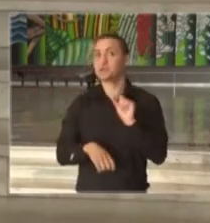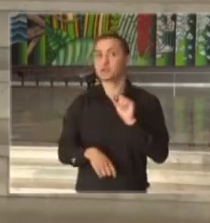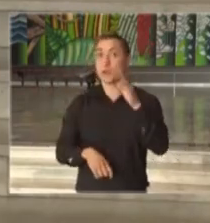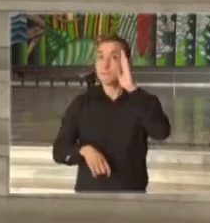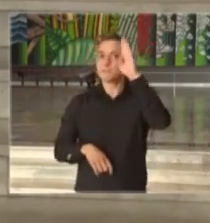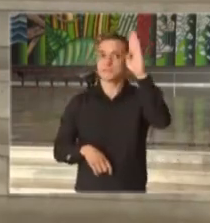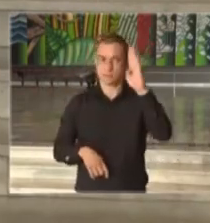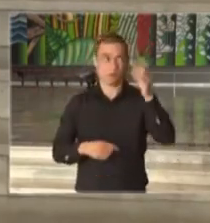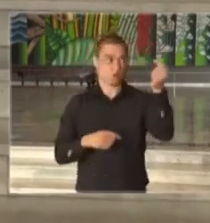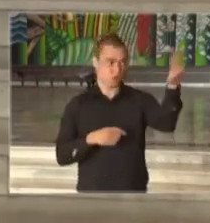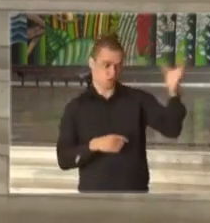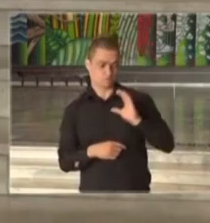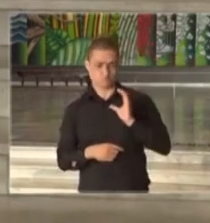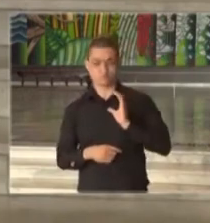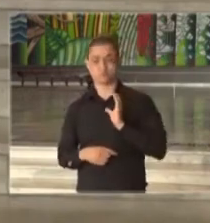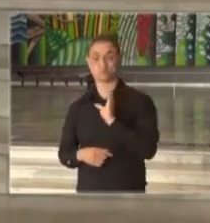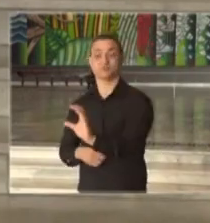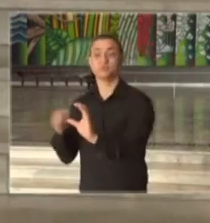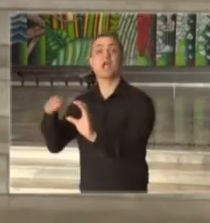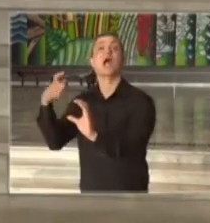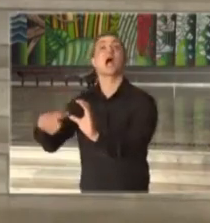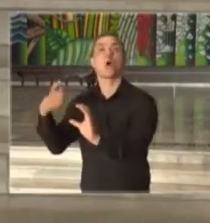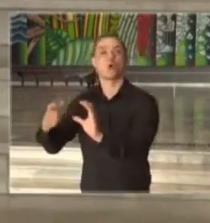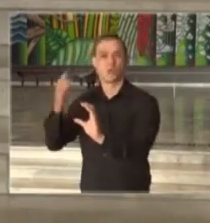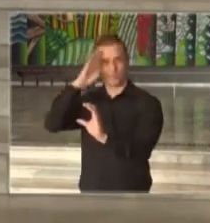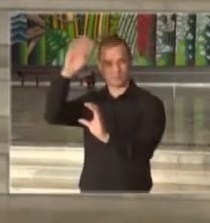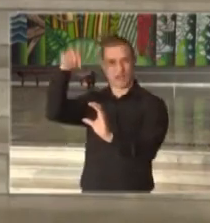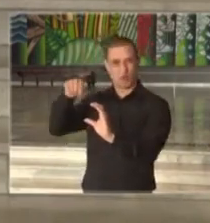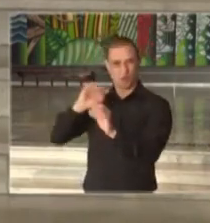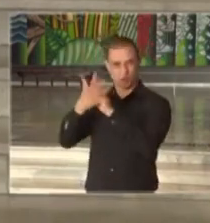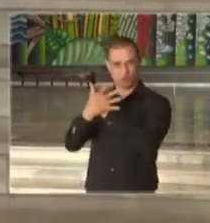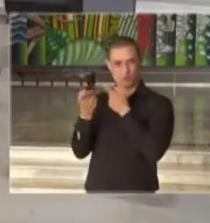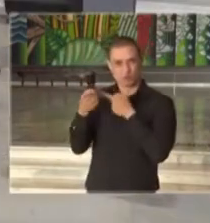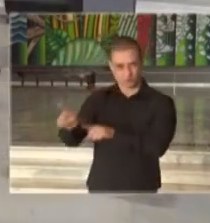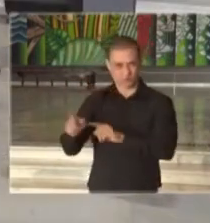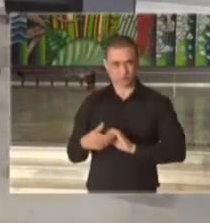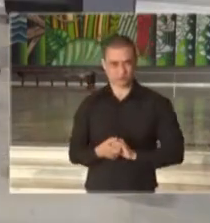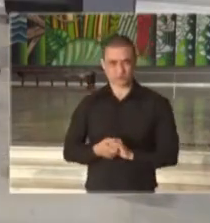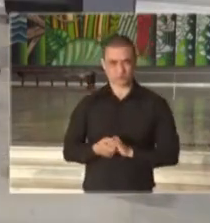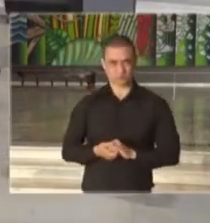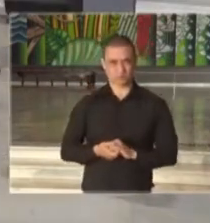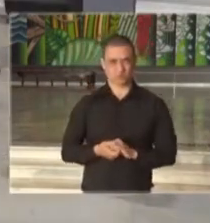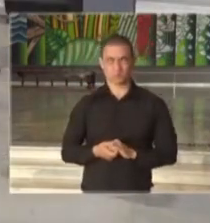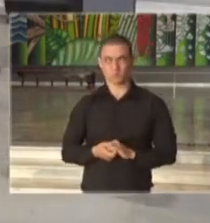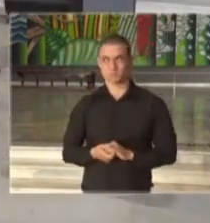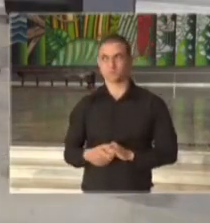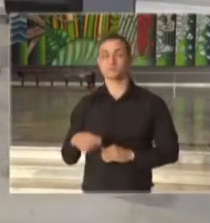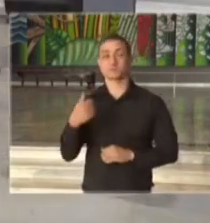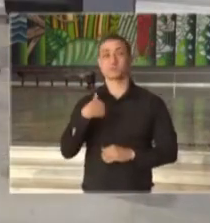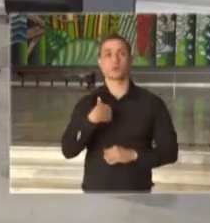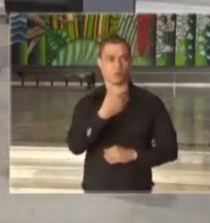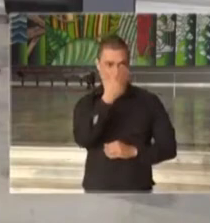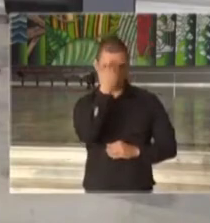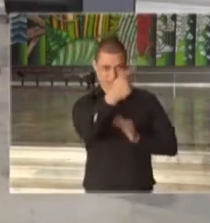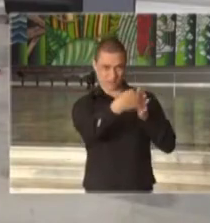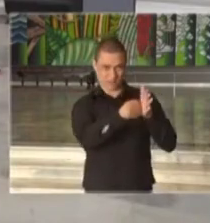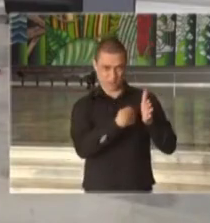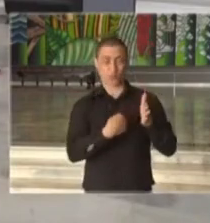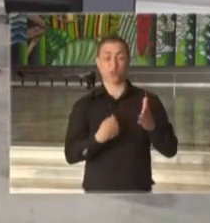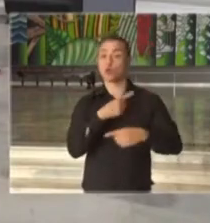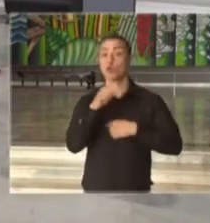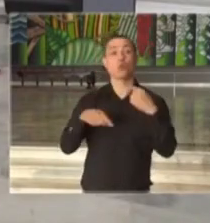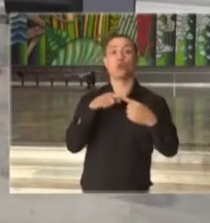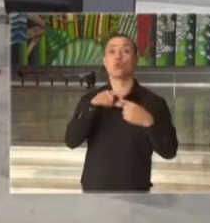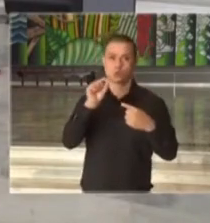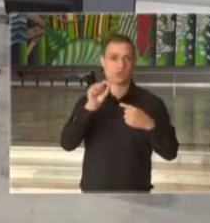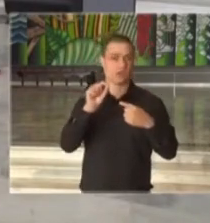prioridade dessa etapa do combate ao Covid-19? Vanessa, obrigado pela pergunta. O objetivo